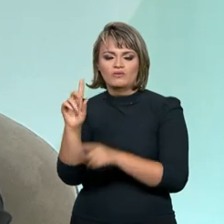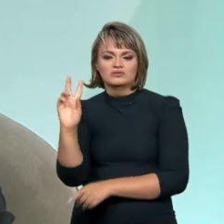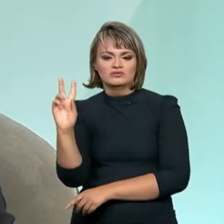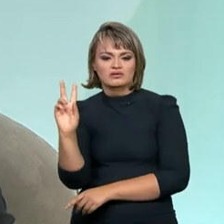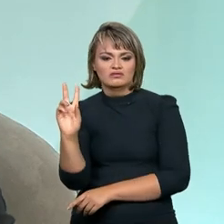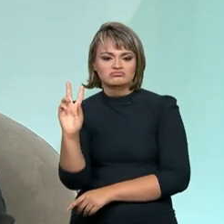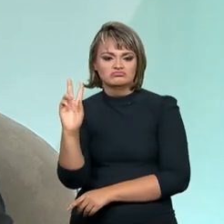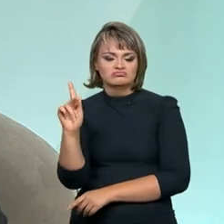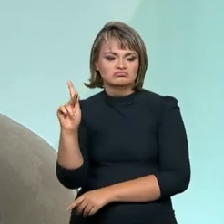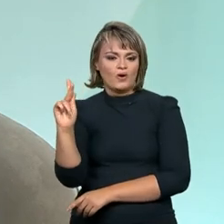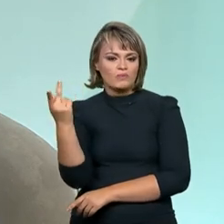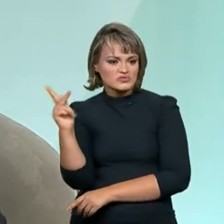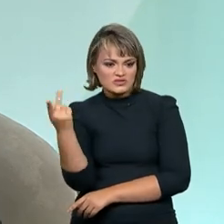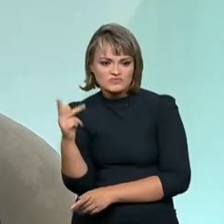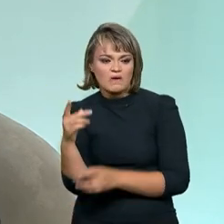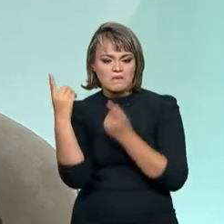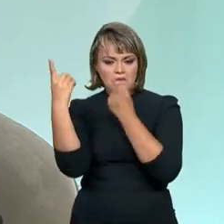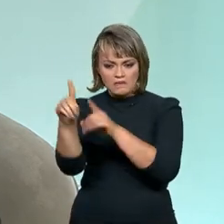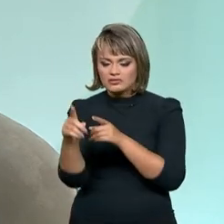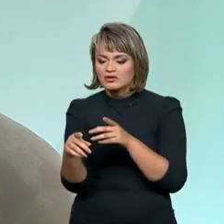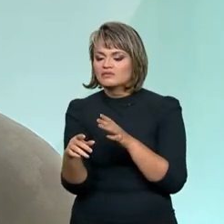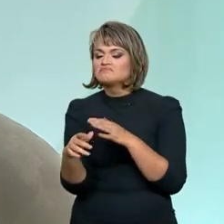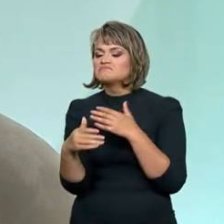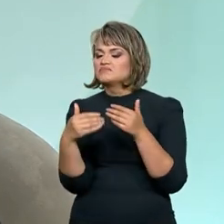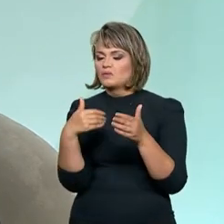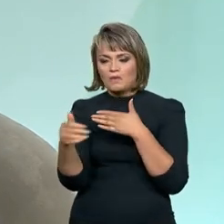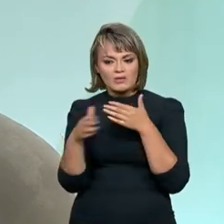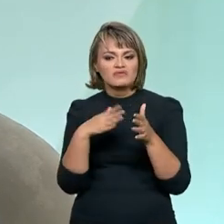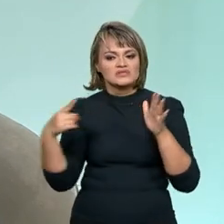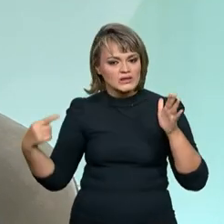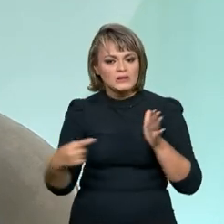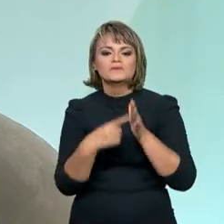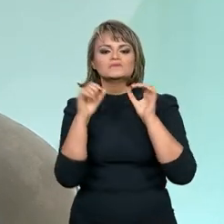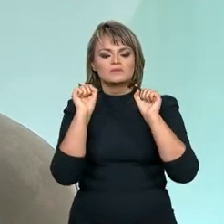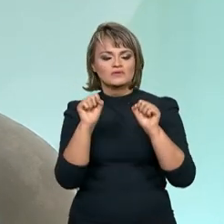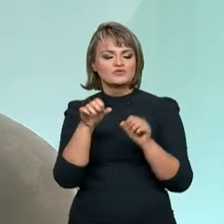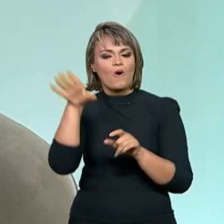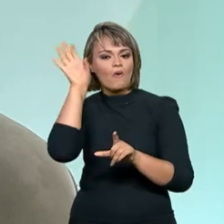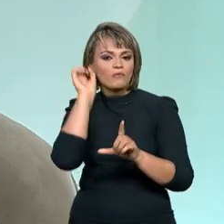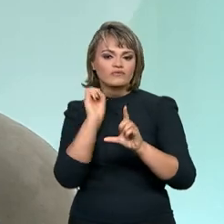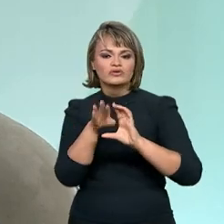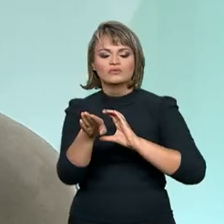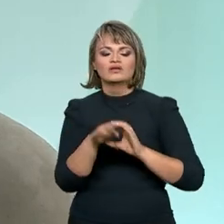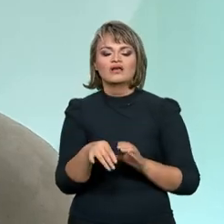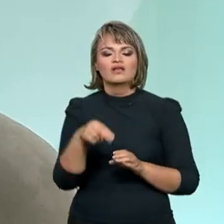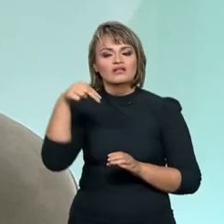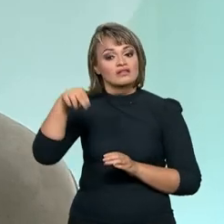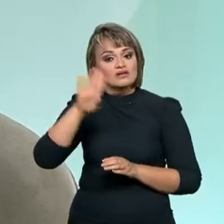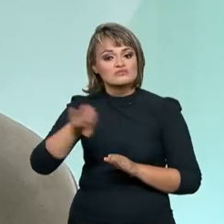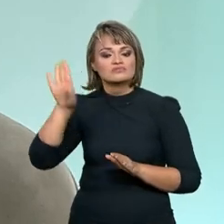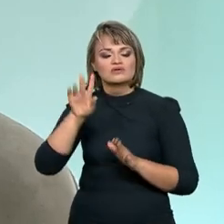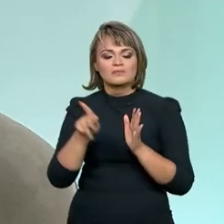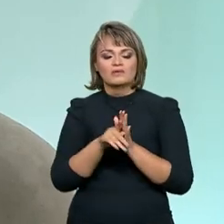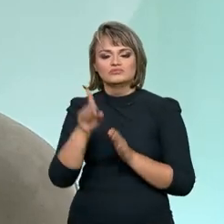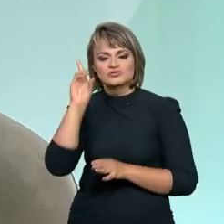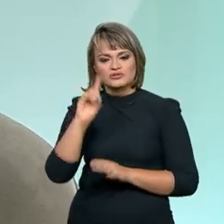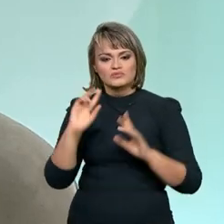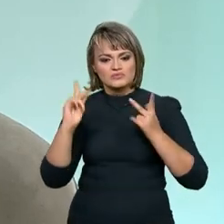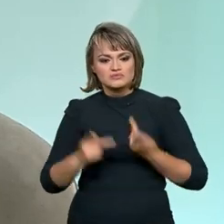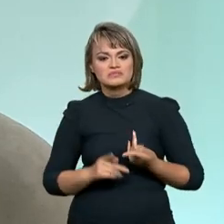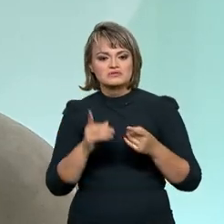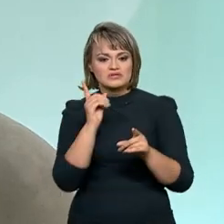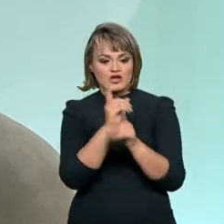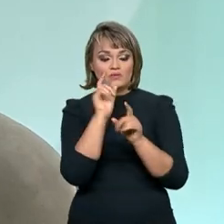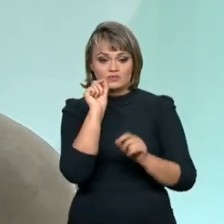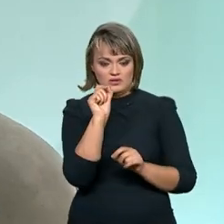esses registros de denúncias podem ser feitos. A Ouvidoria Nacional de Direitos Humanos apura essa situação da seguinte maneira,